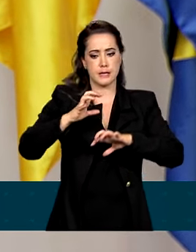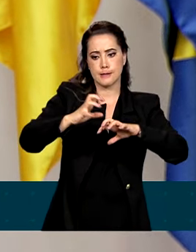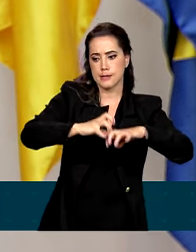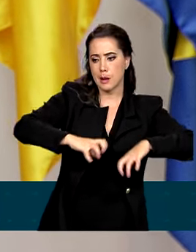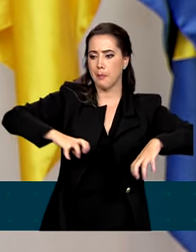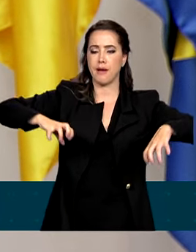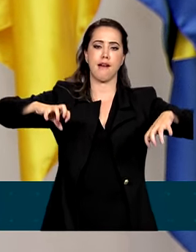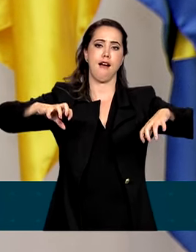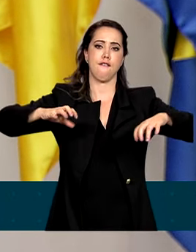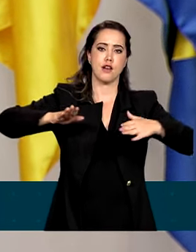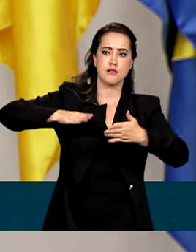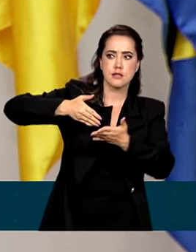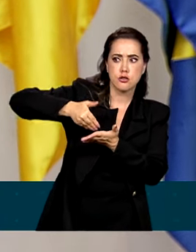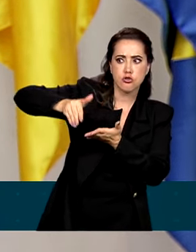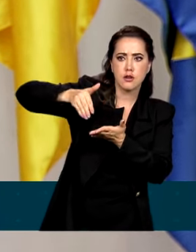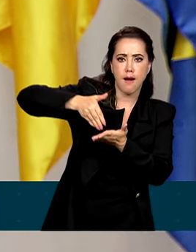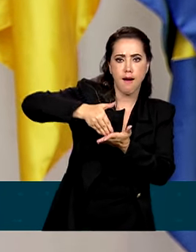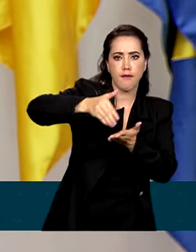brasileira?